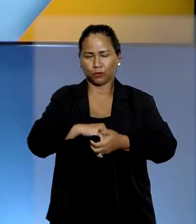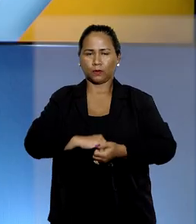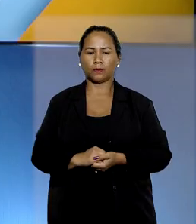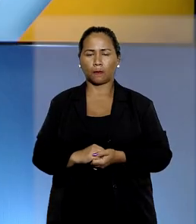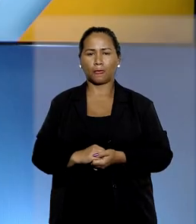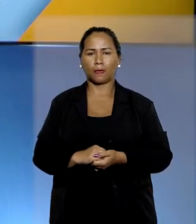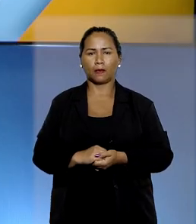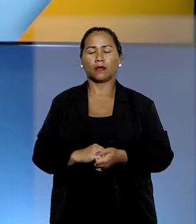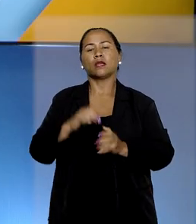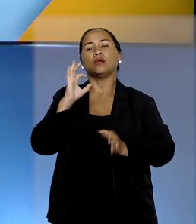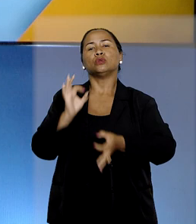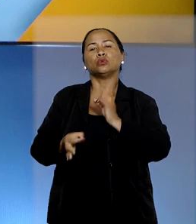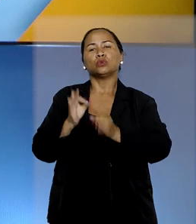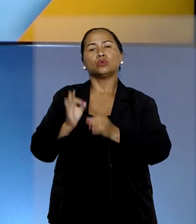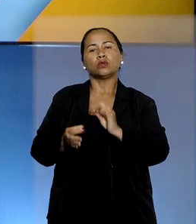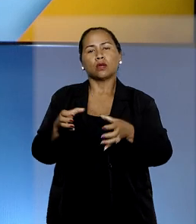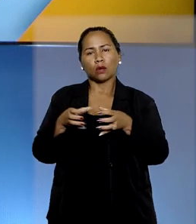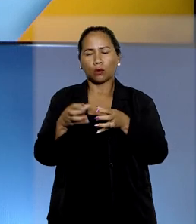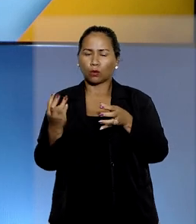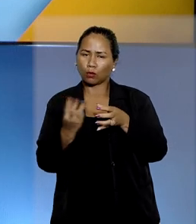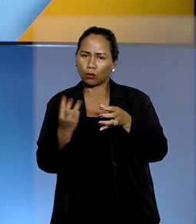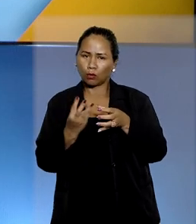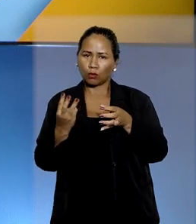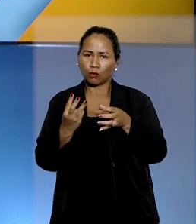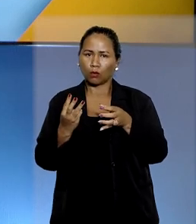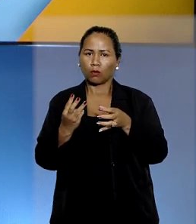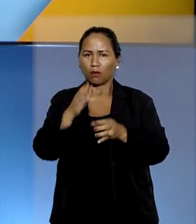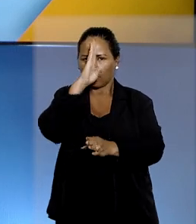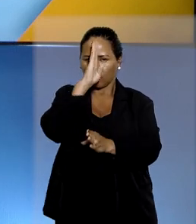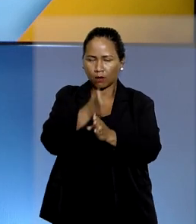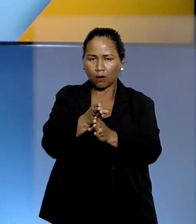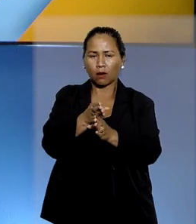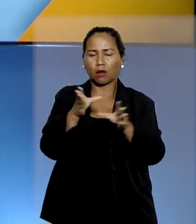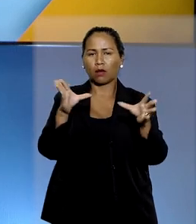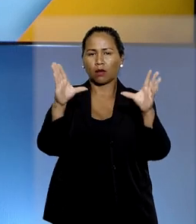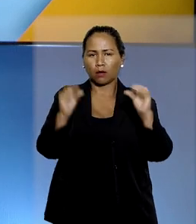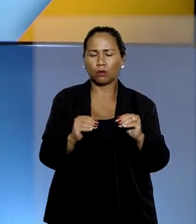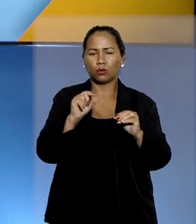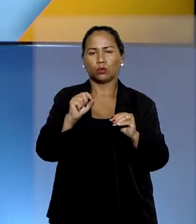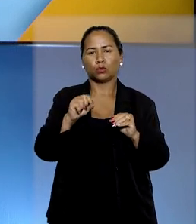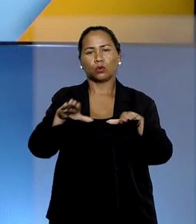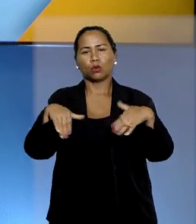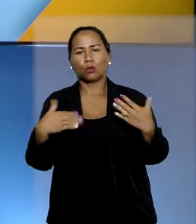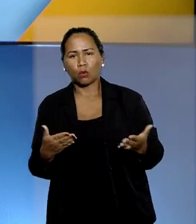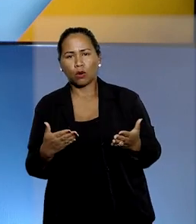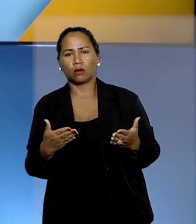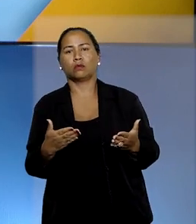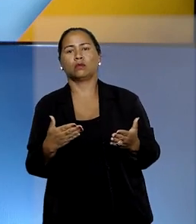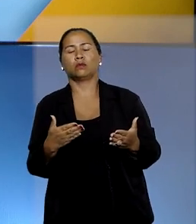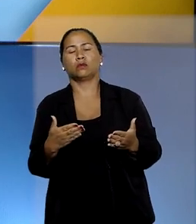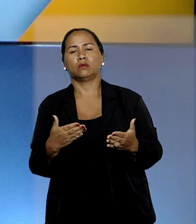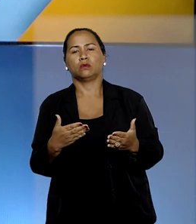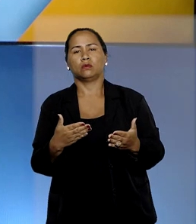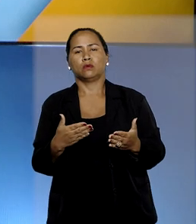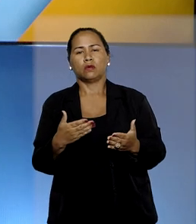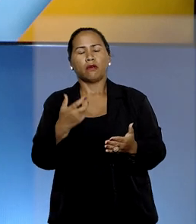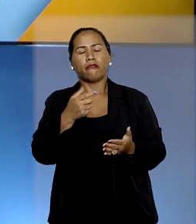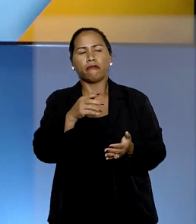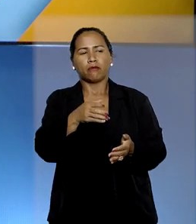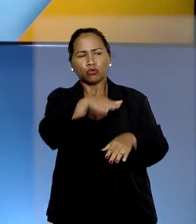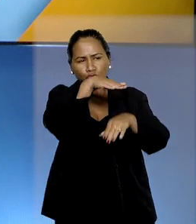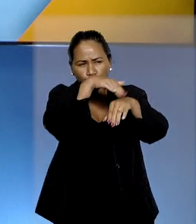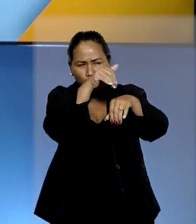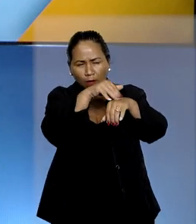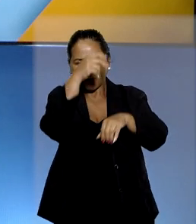Em julgamento, na terceira turma, ficou definido que, quando a intimação ou citação for feita